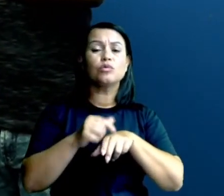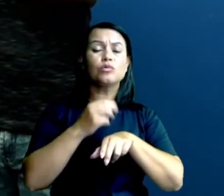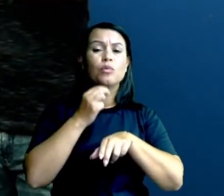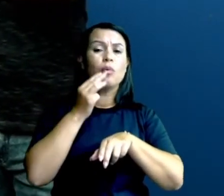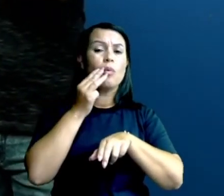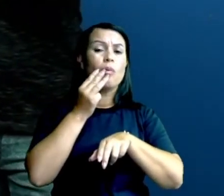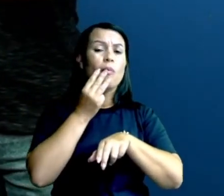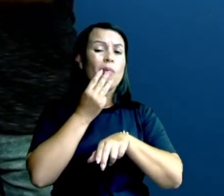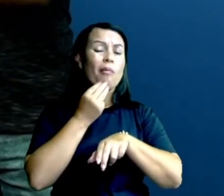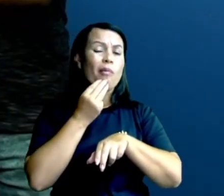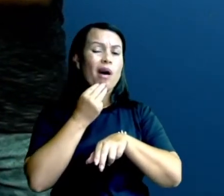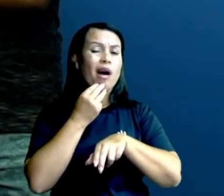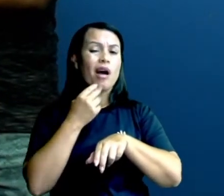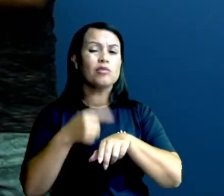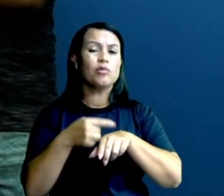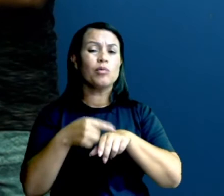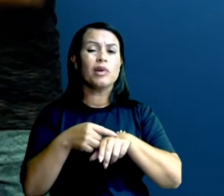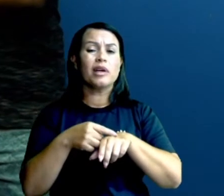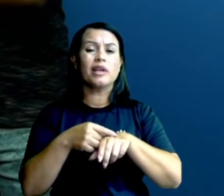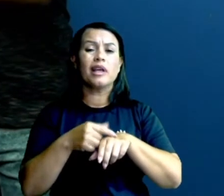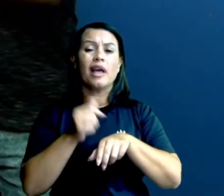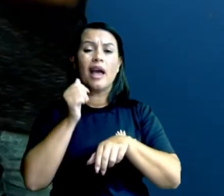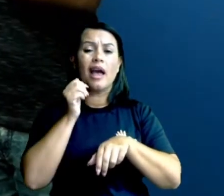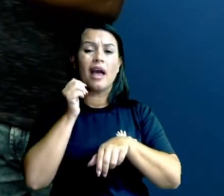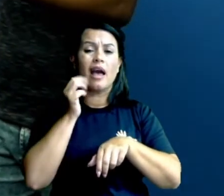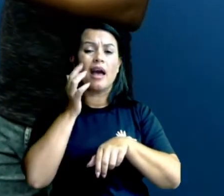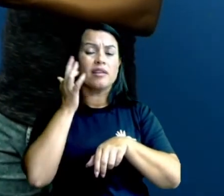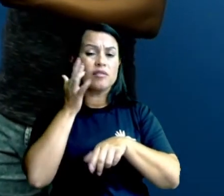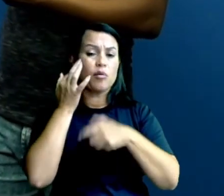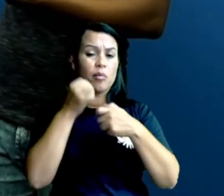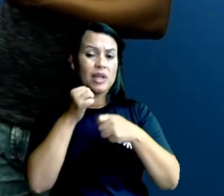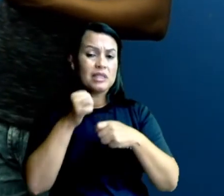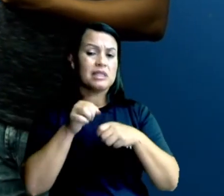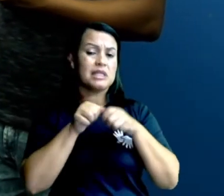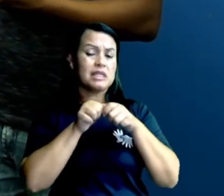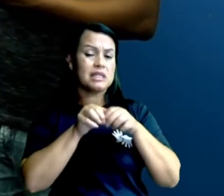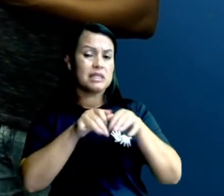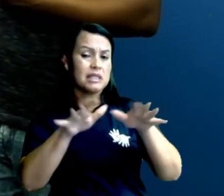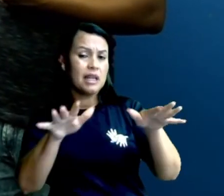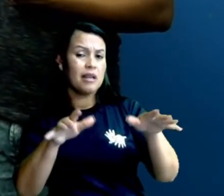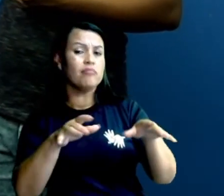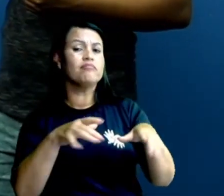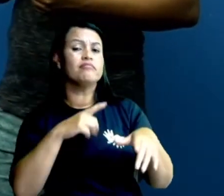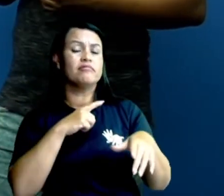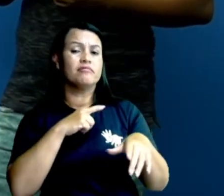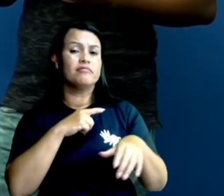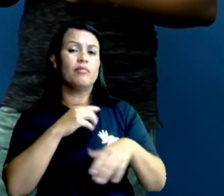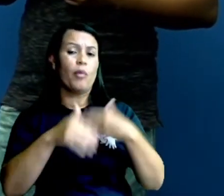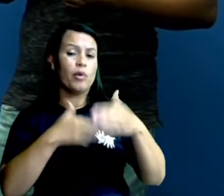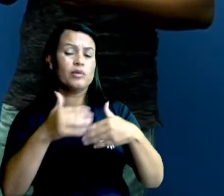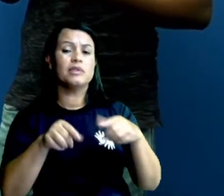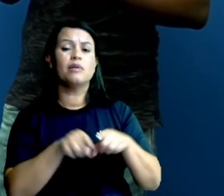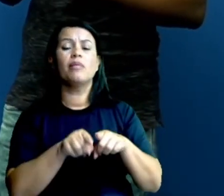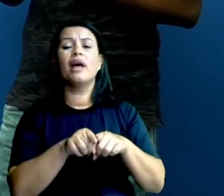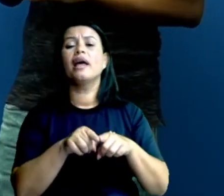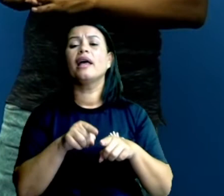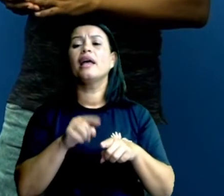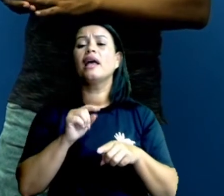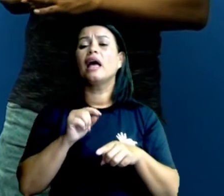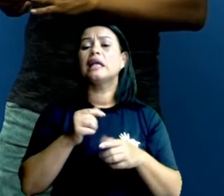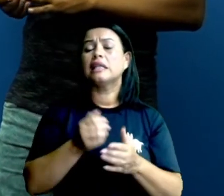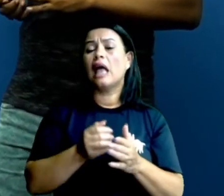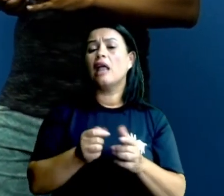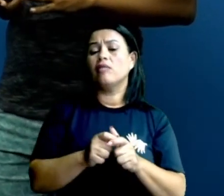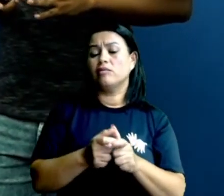possa produzir mais ovos no seu ambiente natural. Ele possui diversas fases larvais ali no mangue, até chegar à fase